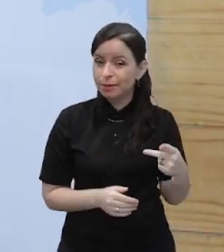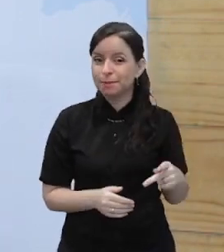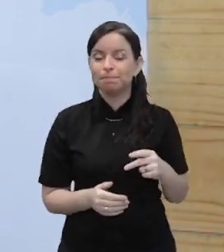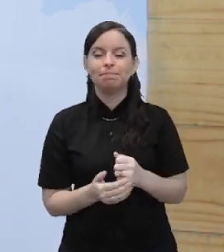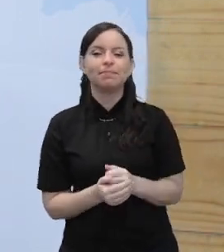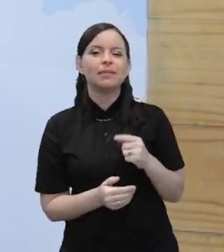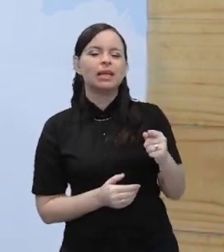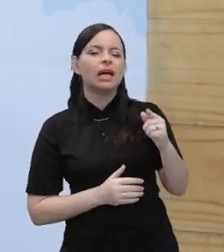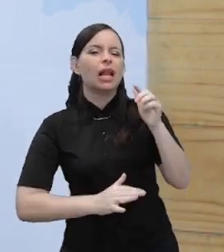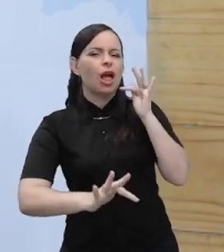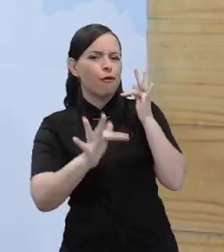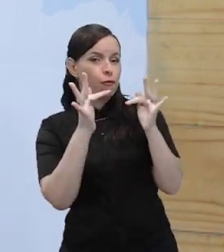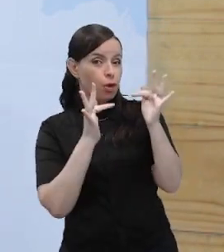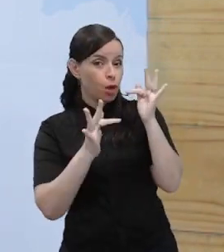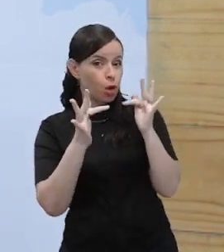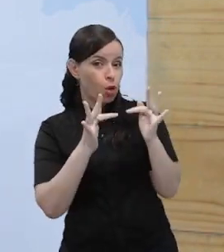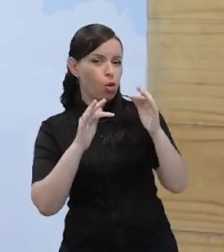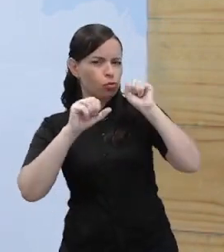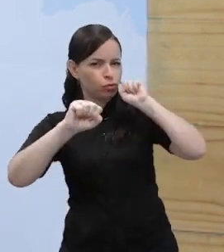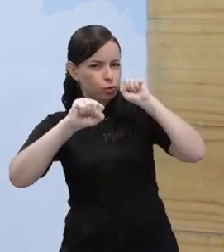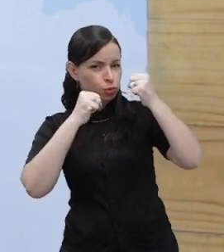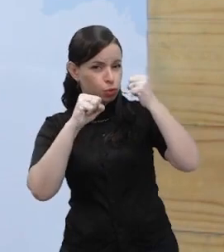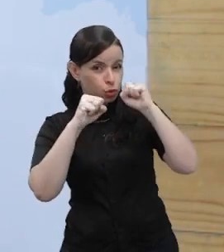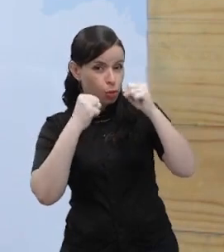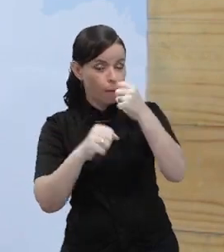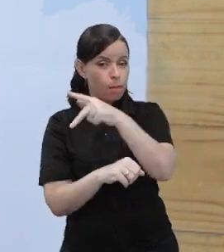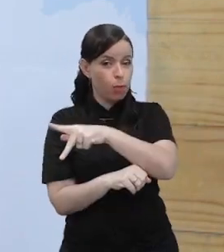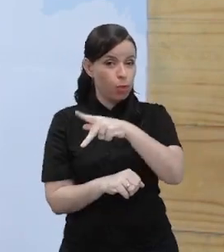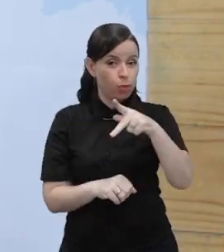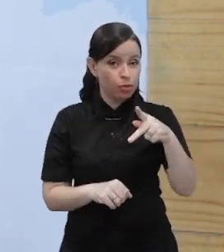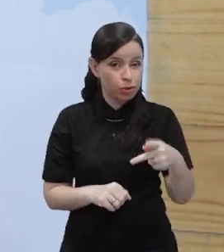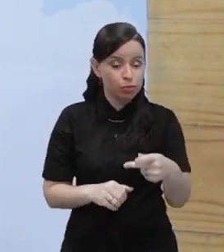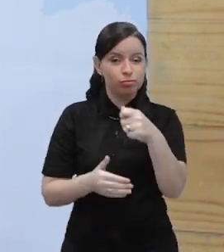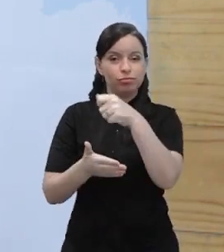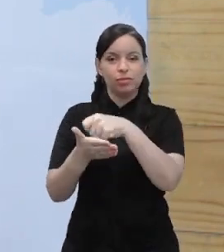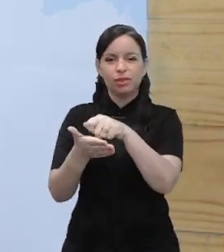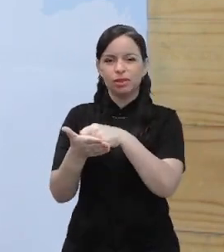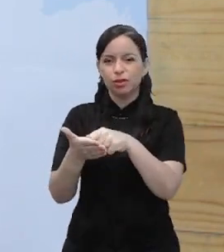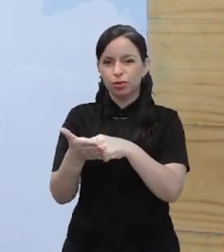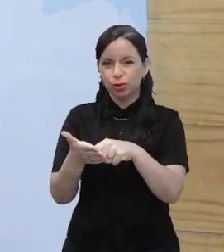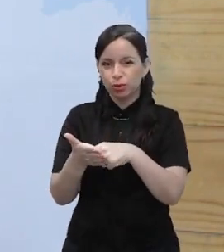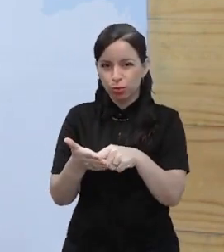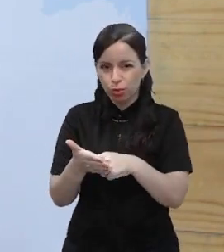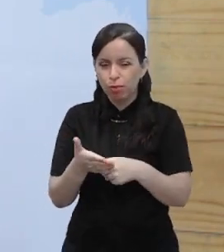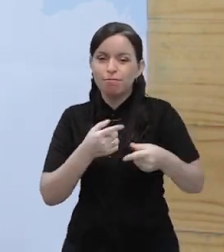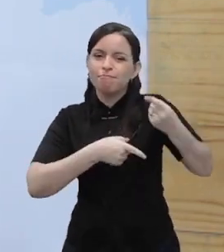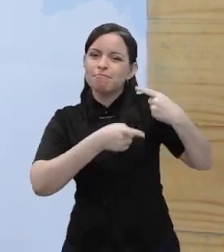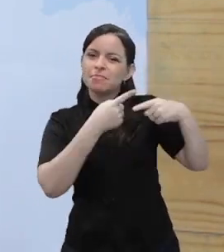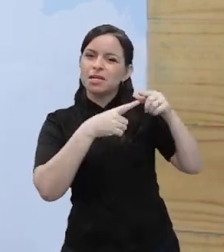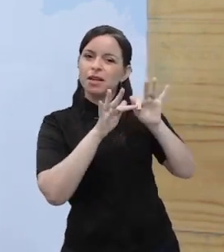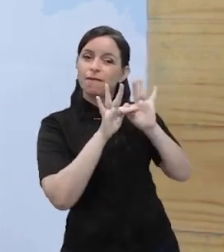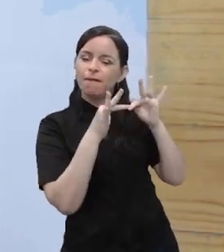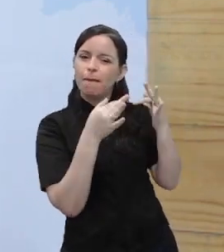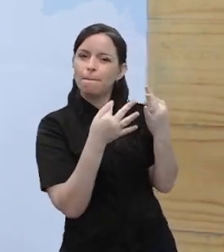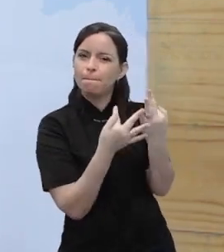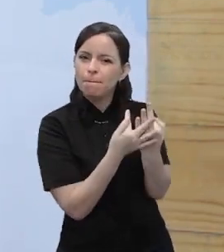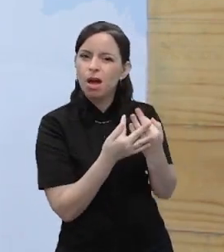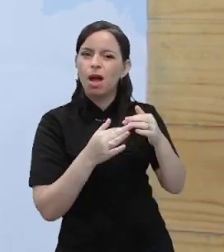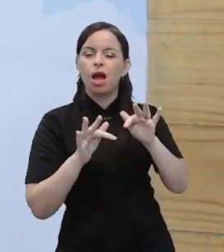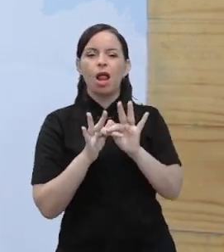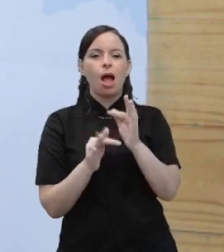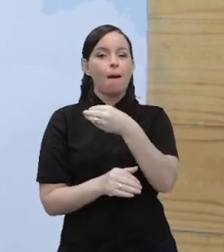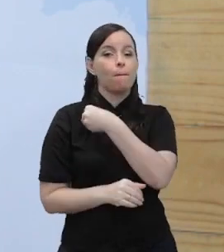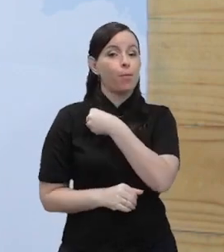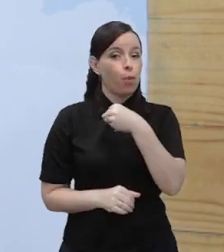foi um filósofo, também sociólogo, professor e escritor nascido na Polônia. A obra